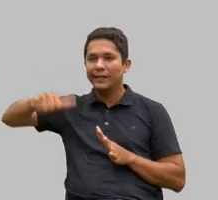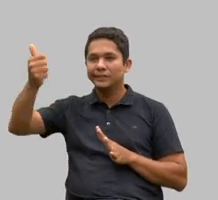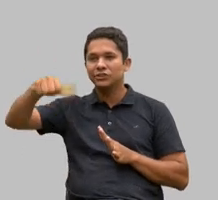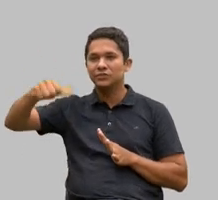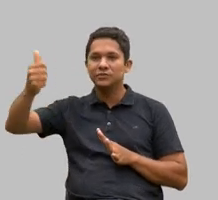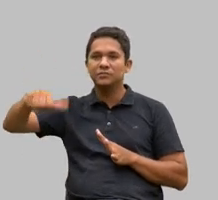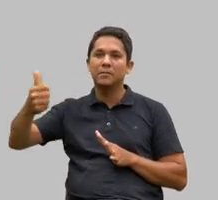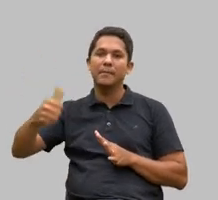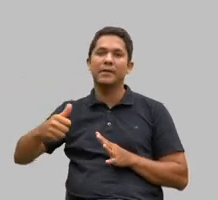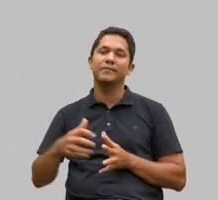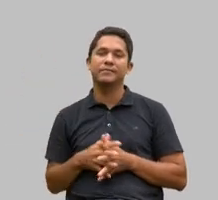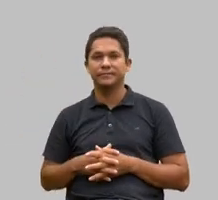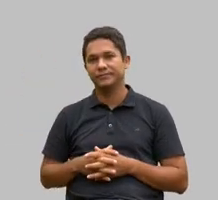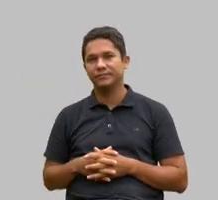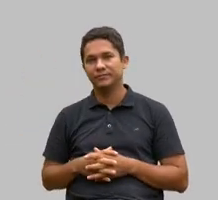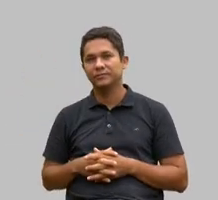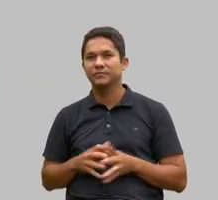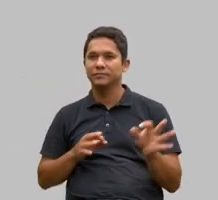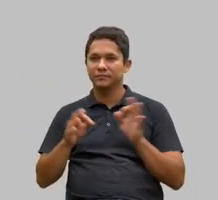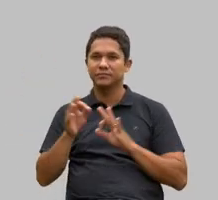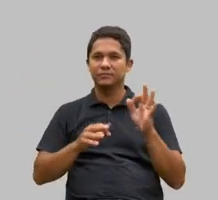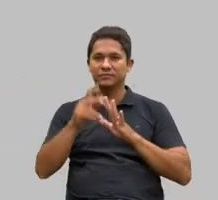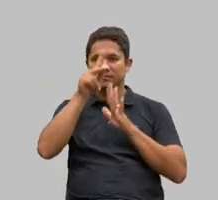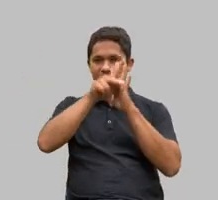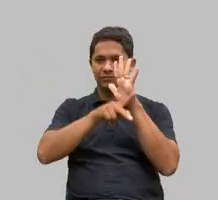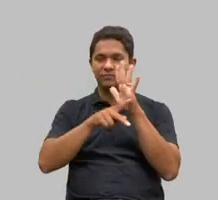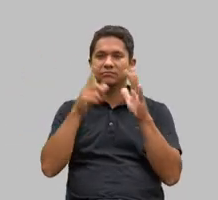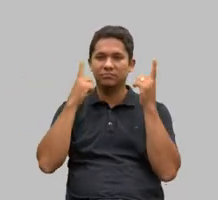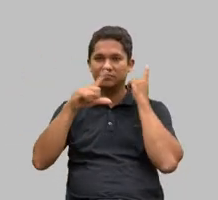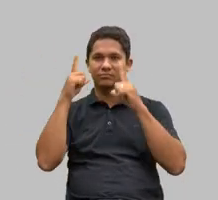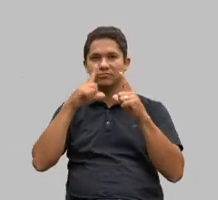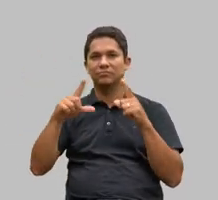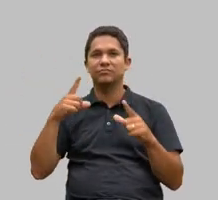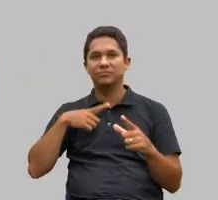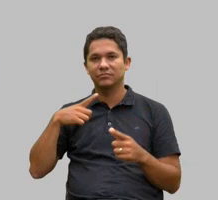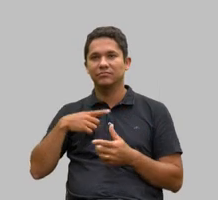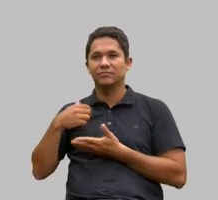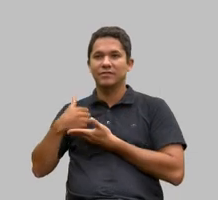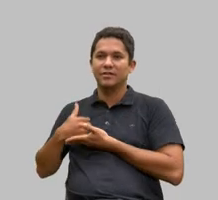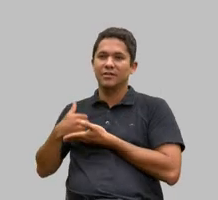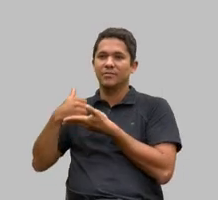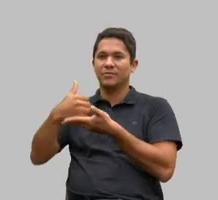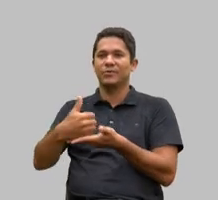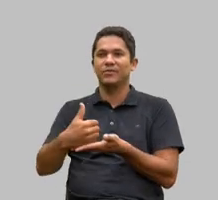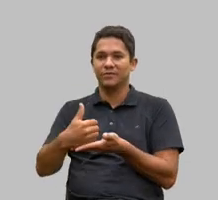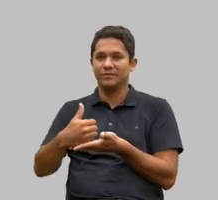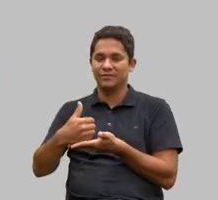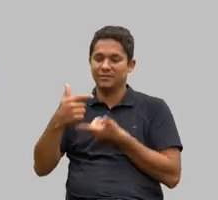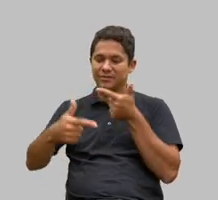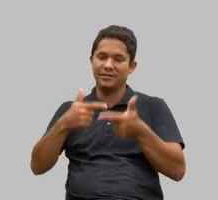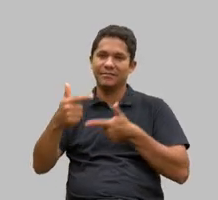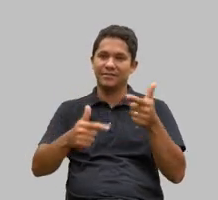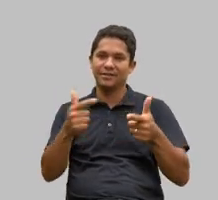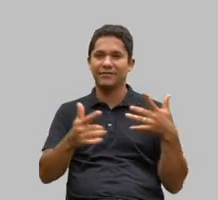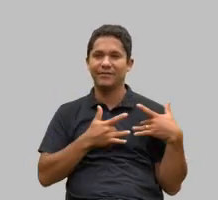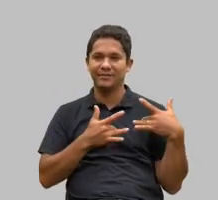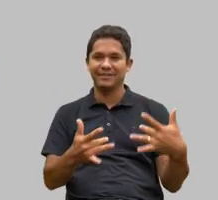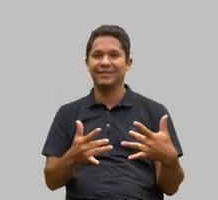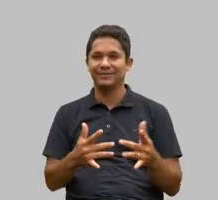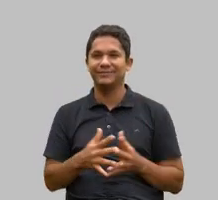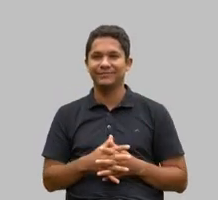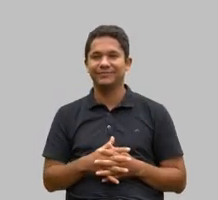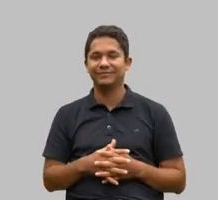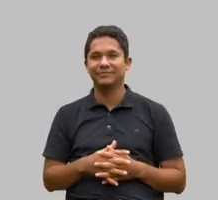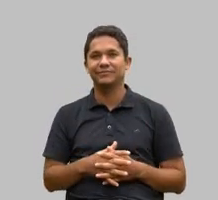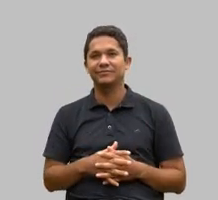E para que esse projeto seja viável contaremos com o apoio do trabalho voluntário. Iremos qualificar pessoas em duas